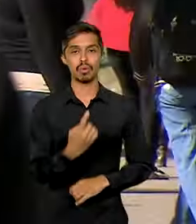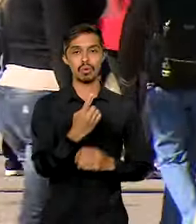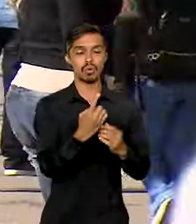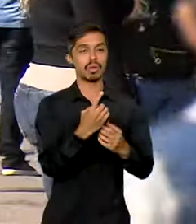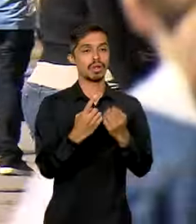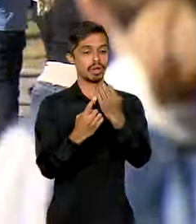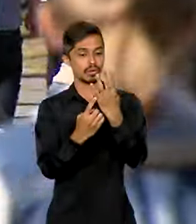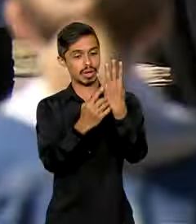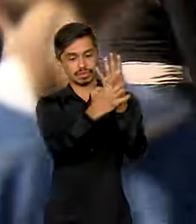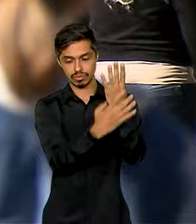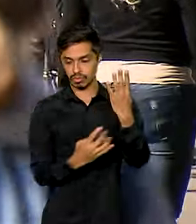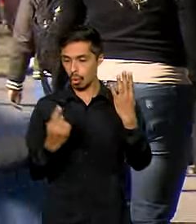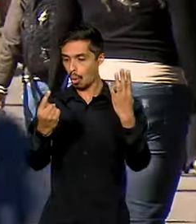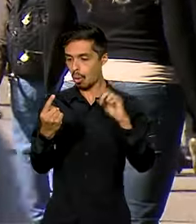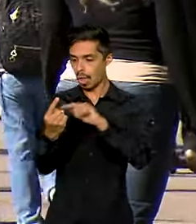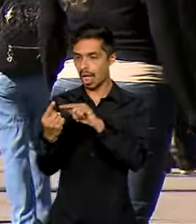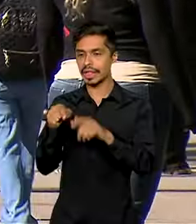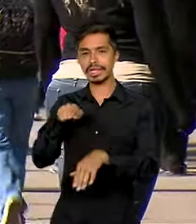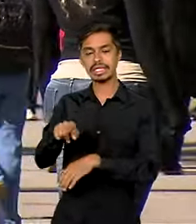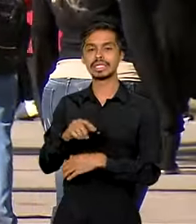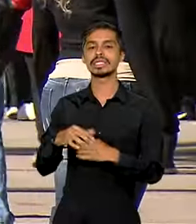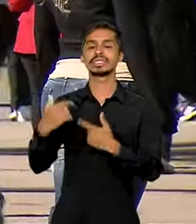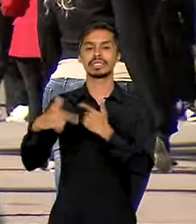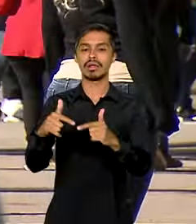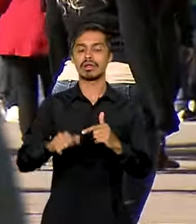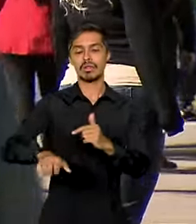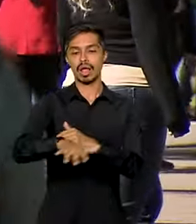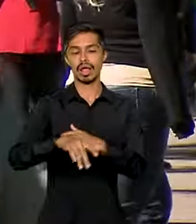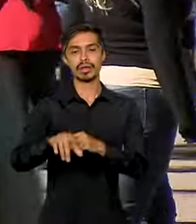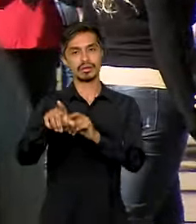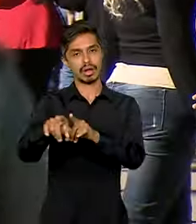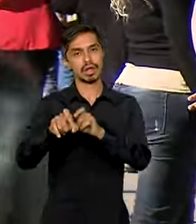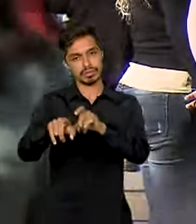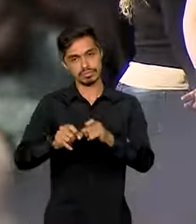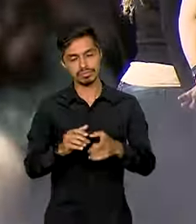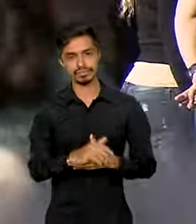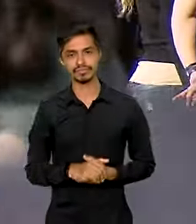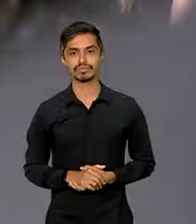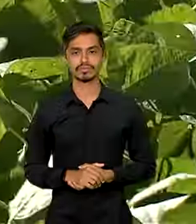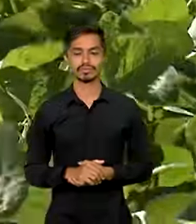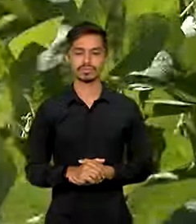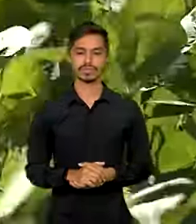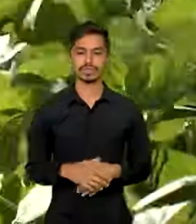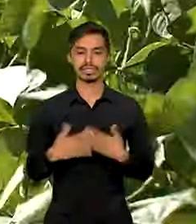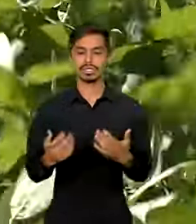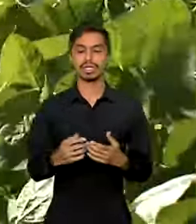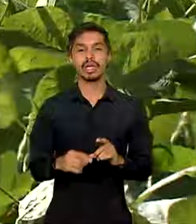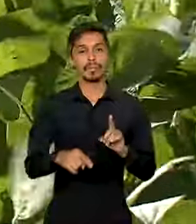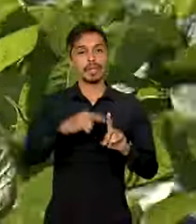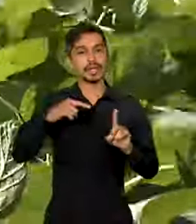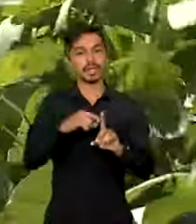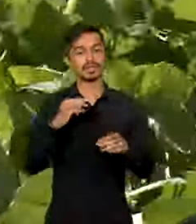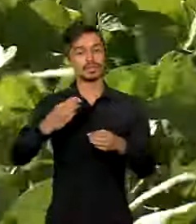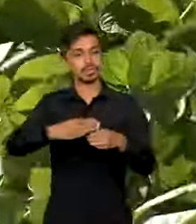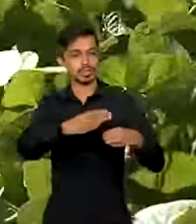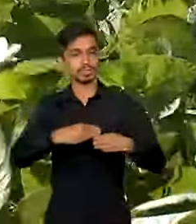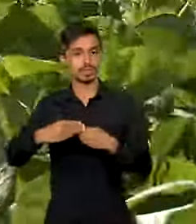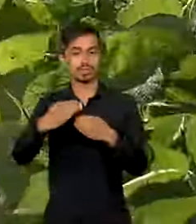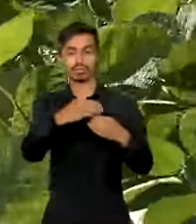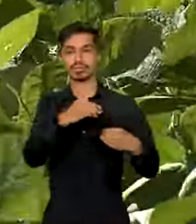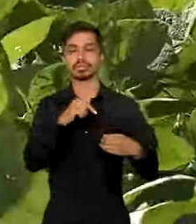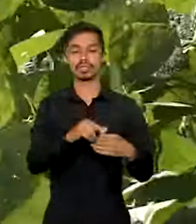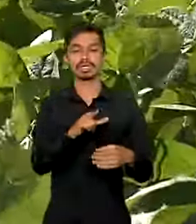cooperativados no Brasil está no setor agropecuário. Metade dos municípios no país tem